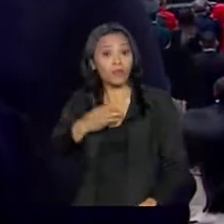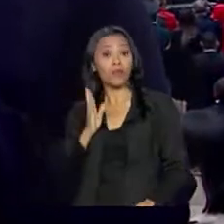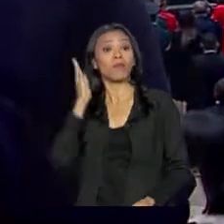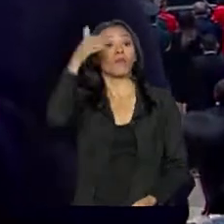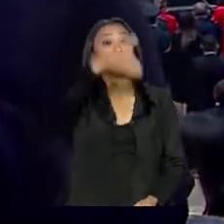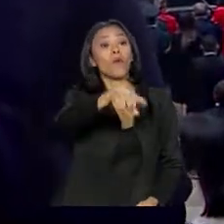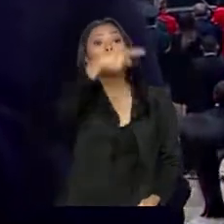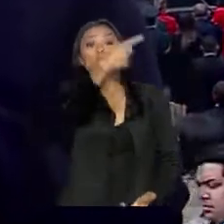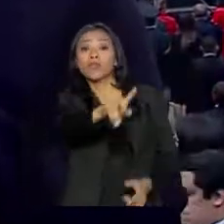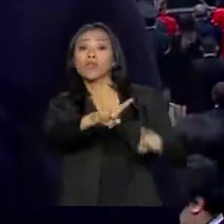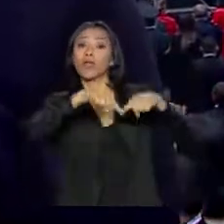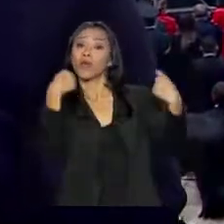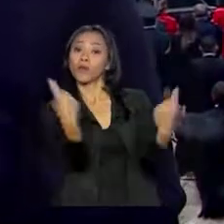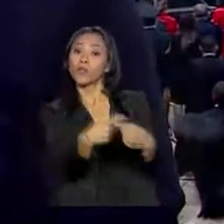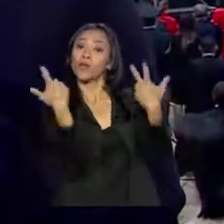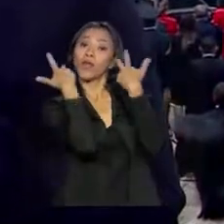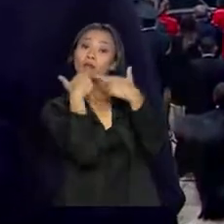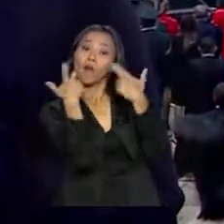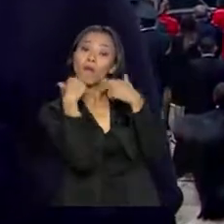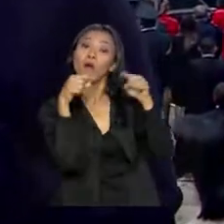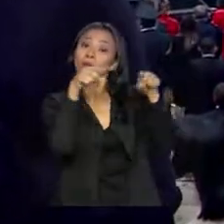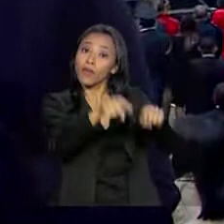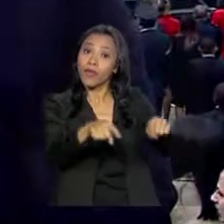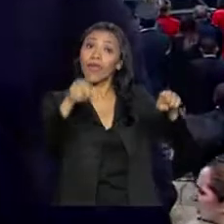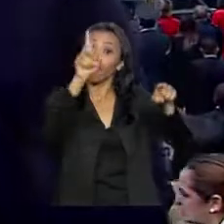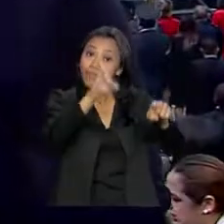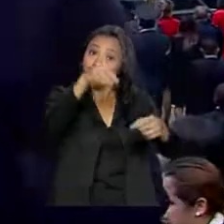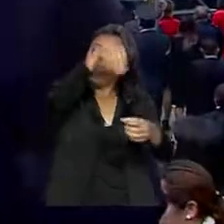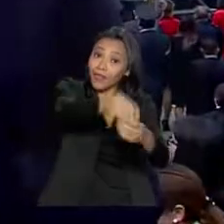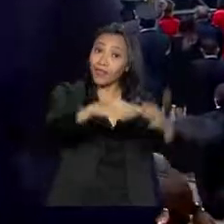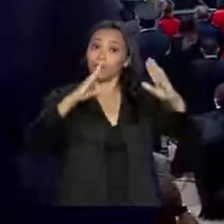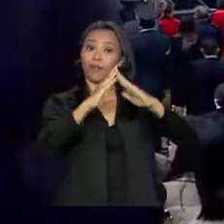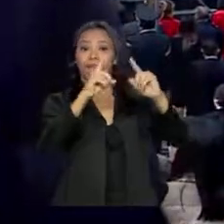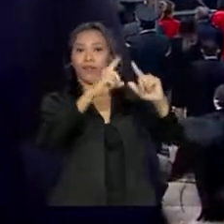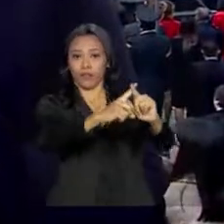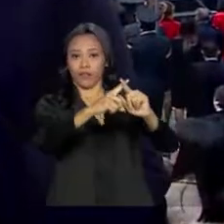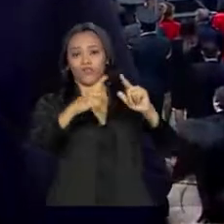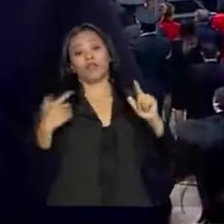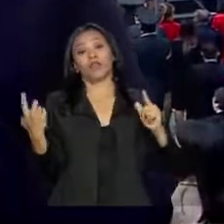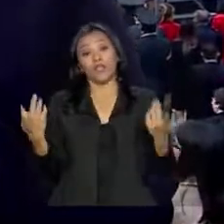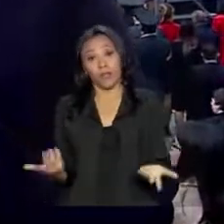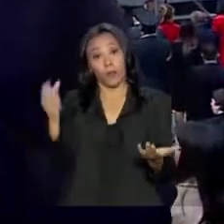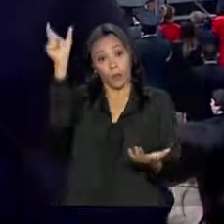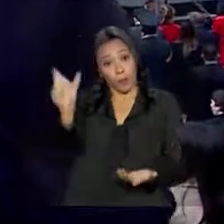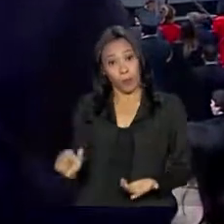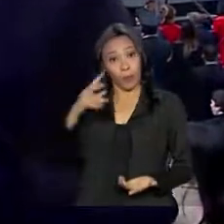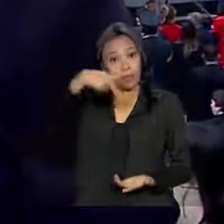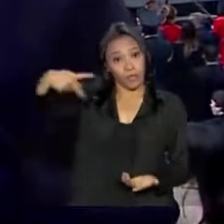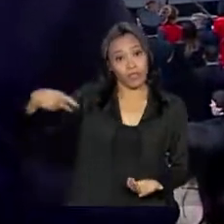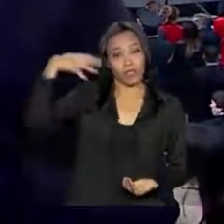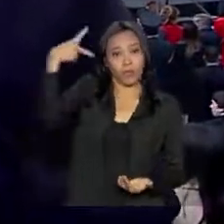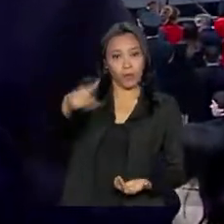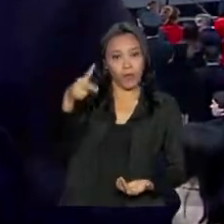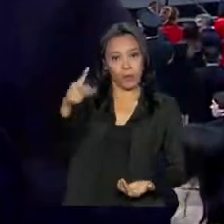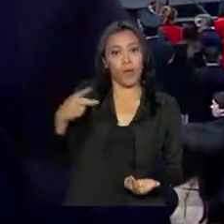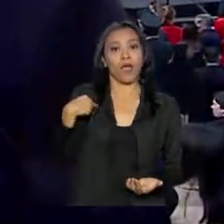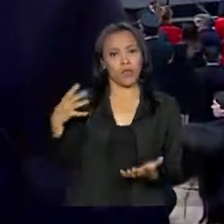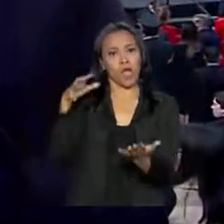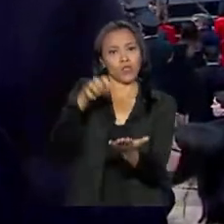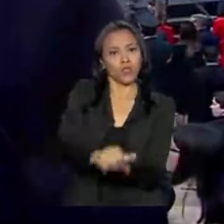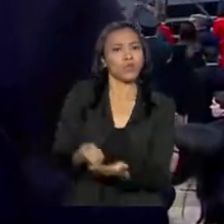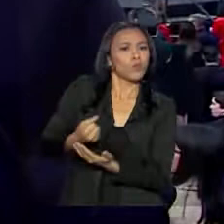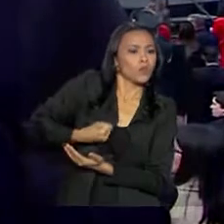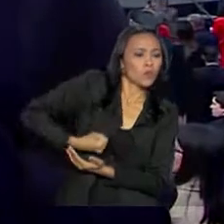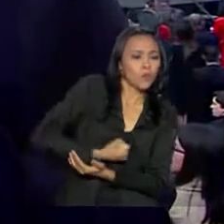cerimônia que é comum aqui no Paraguai, que é uma cerimônia na catedral. O presidente paraguaio está aqui tomando posse e junto dele outros